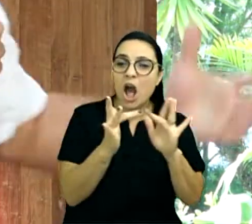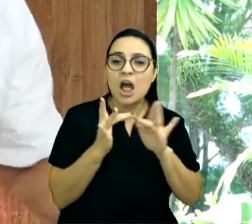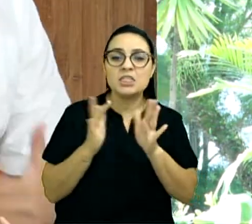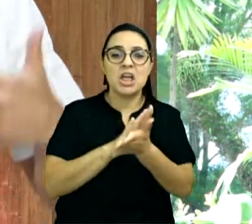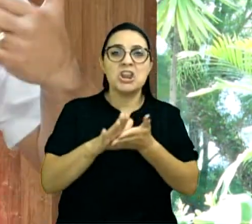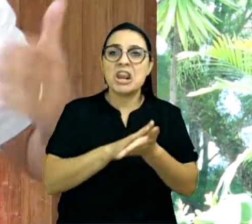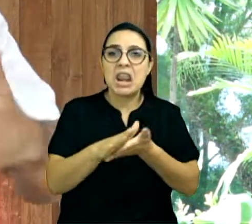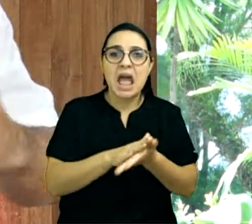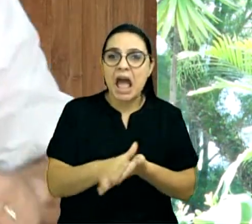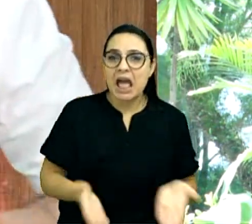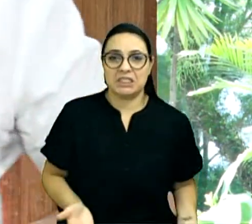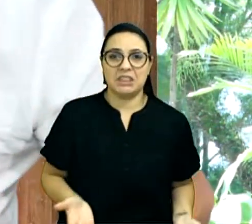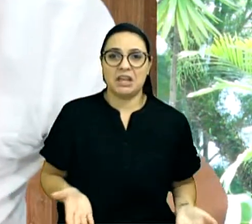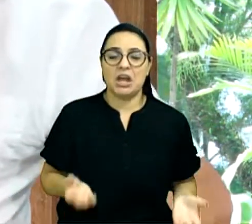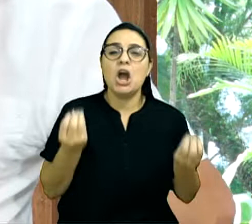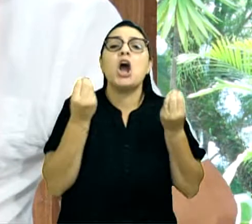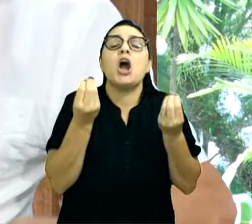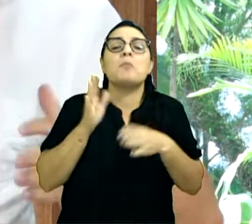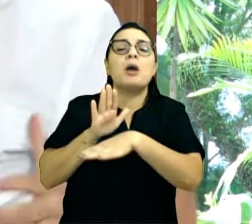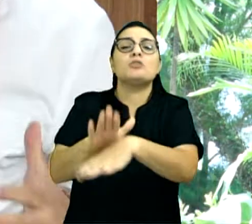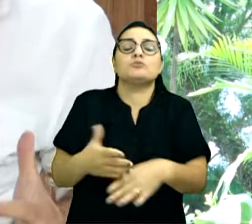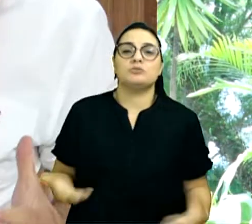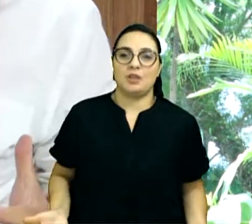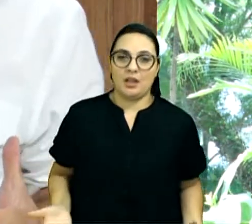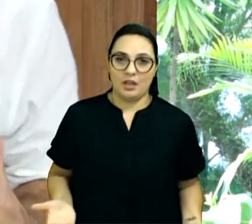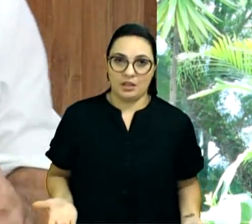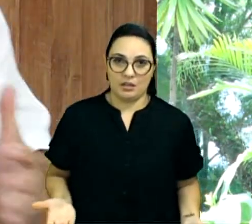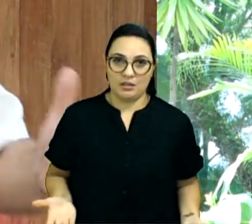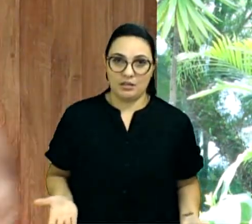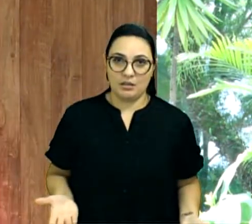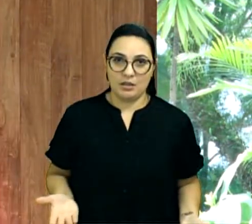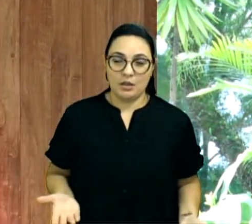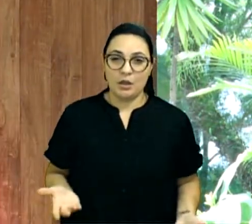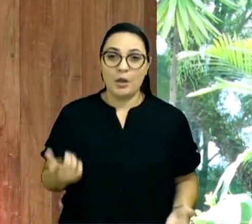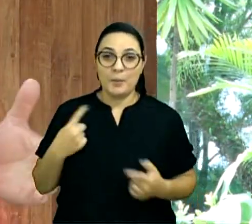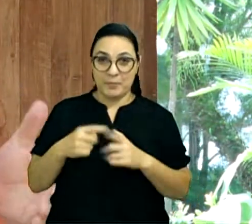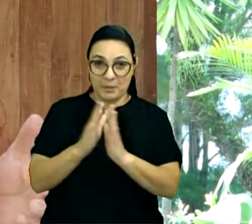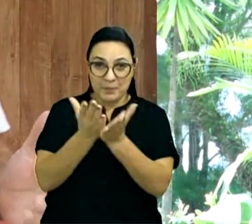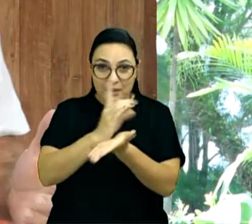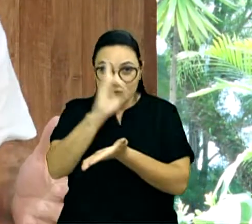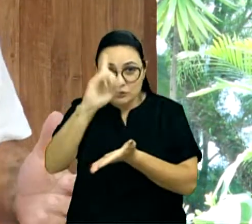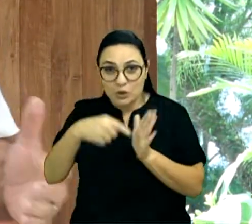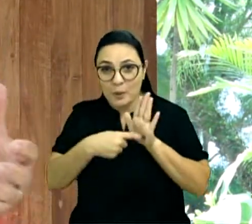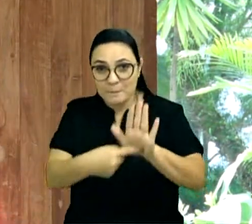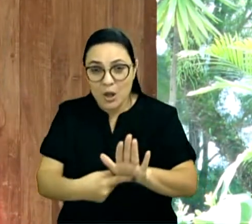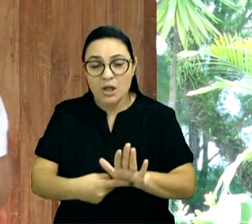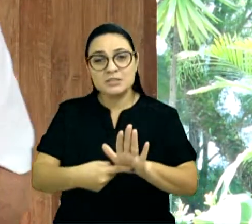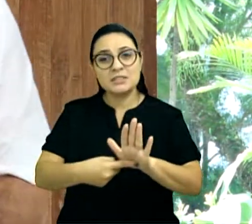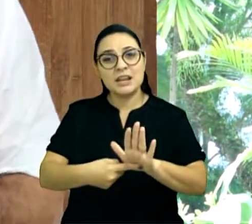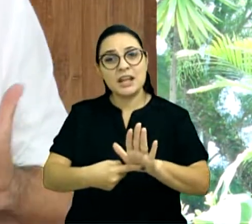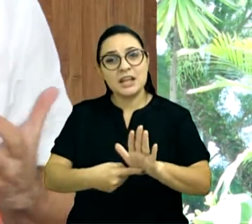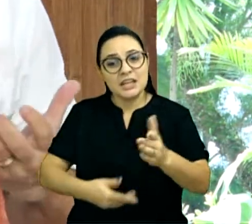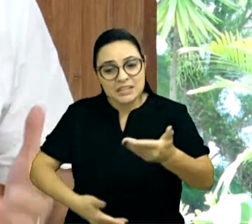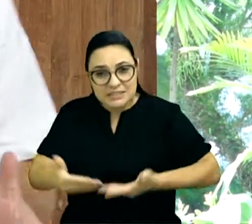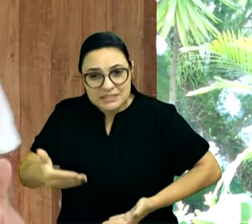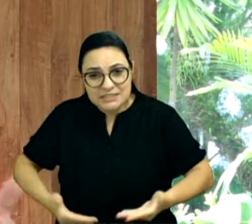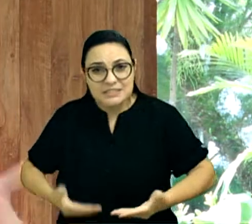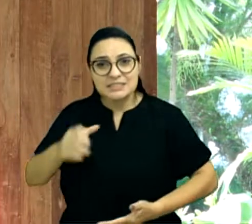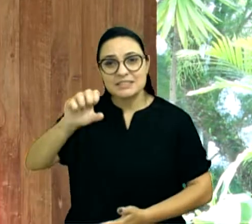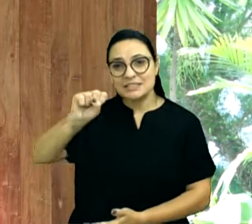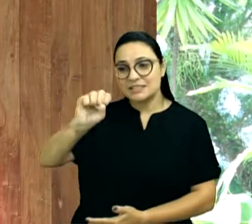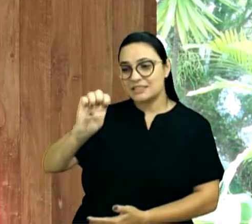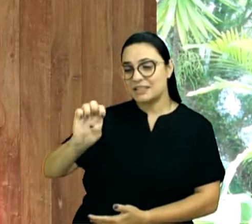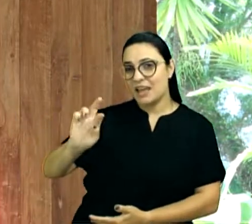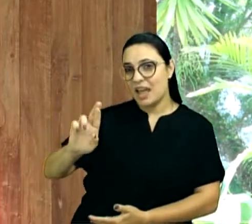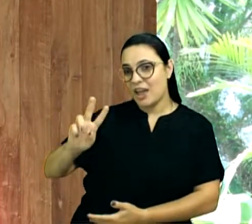servir o seu próximo. E servir, amados, como nós lemos aqui nesses textos, deve ser um estilo de vida.